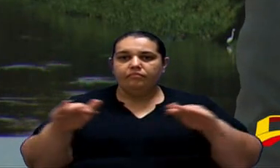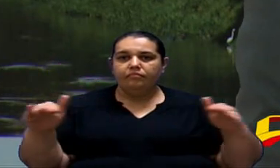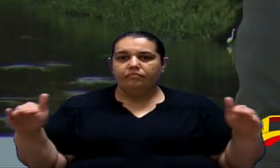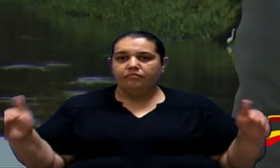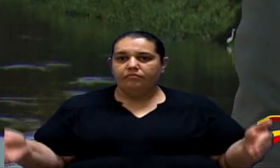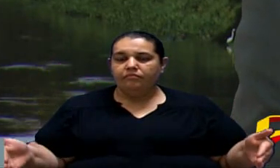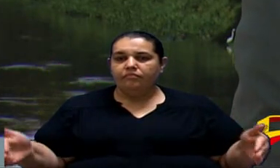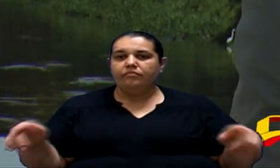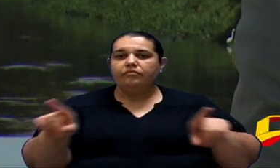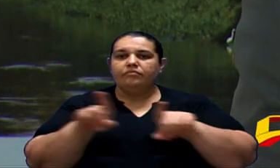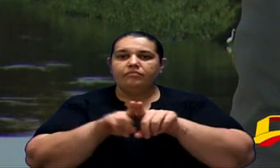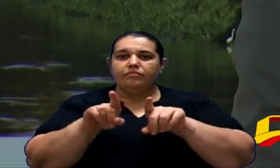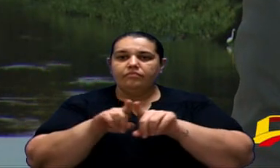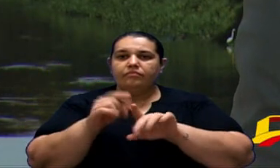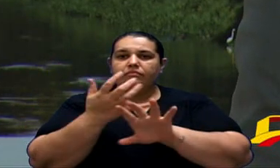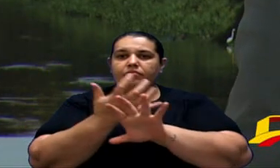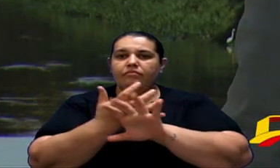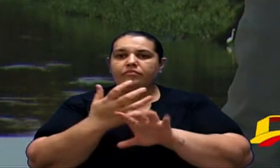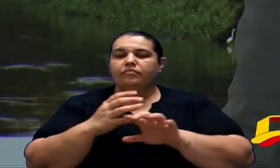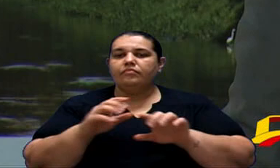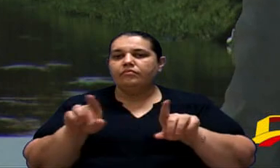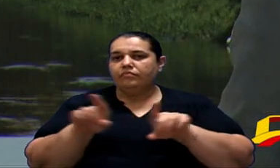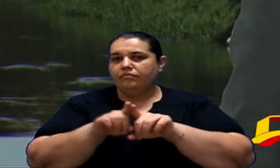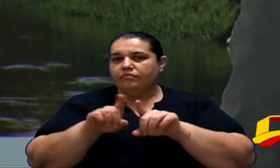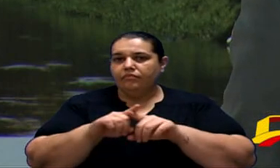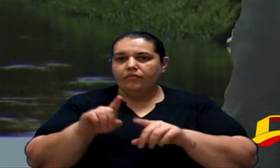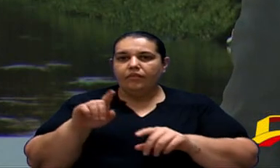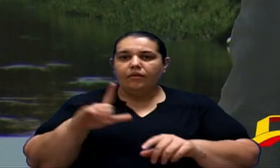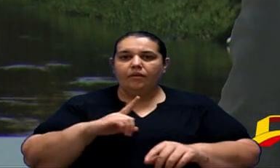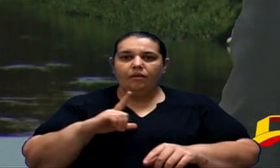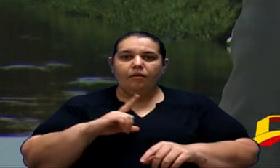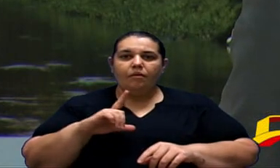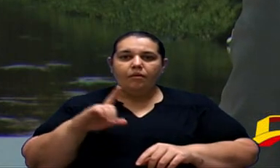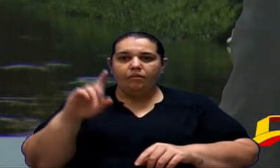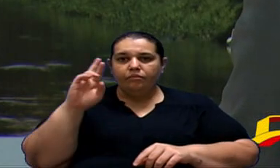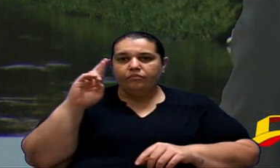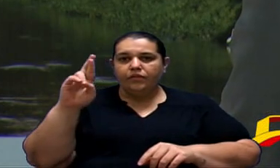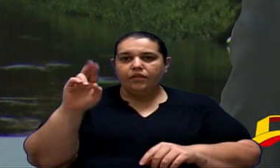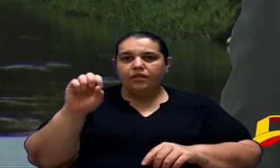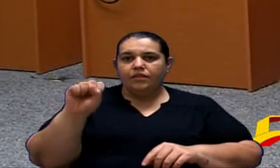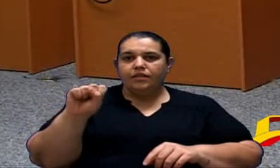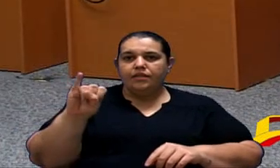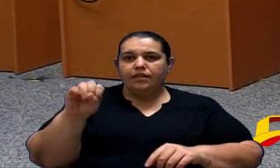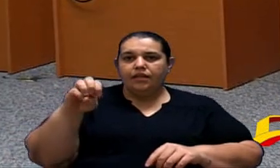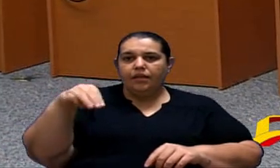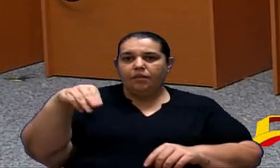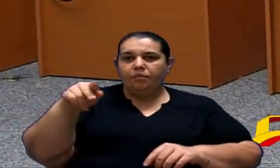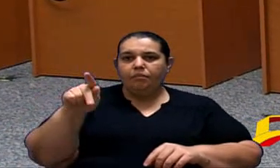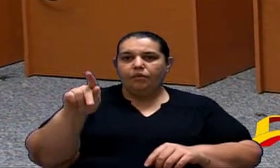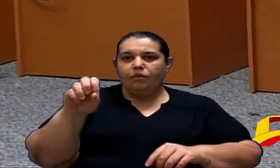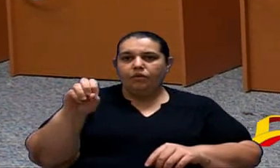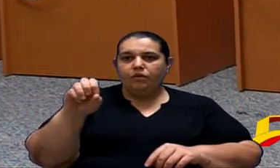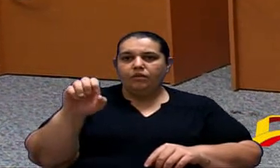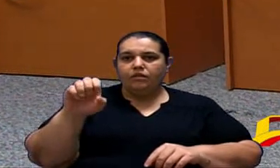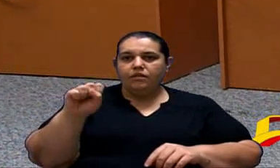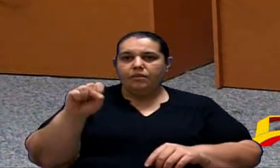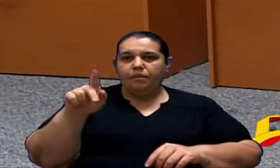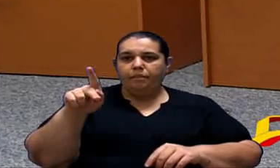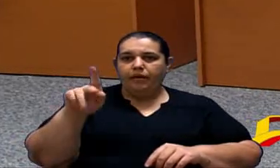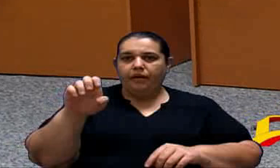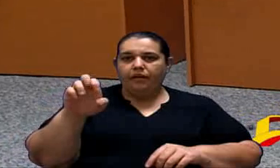estendida, que está composta pelos diretores da Simpospetro Sorocaba. Lucas Padilha,